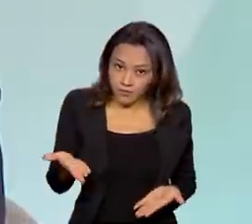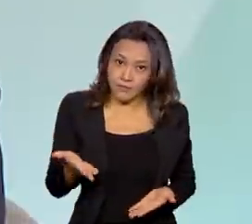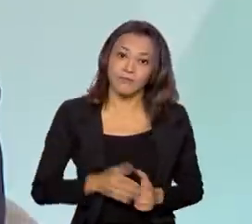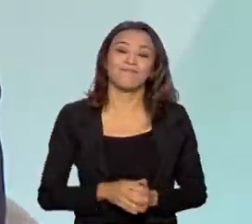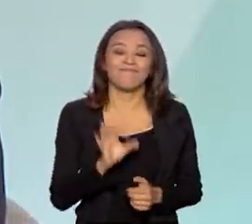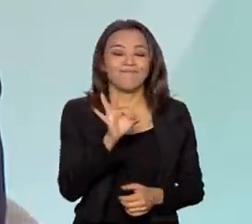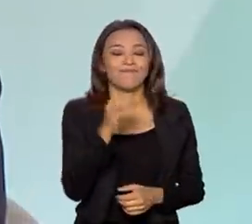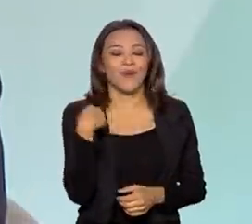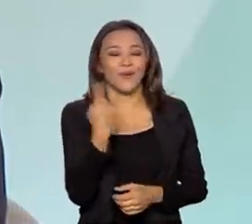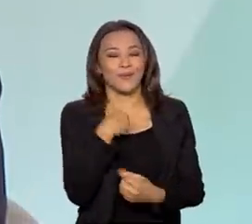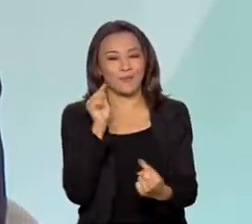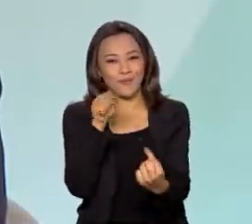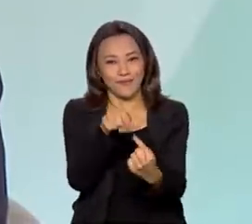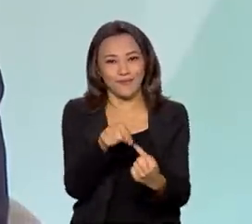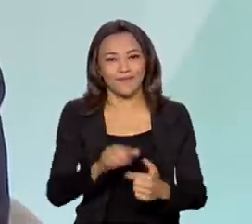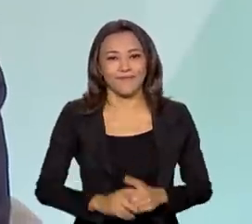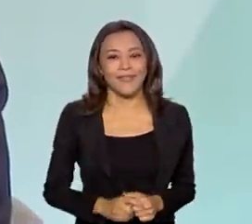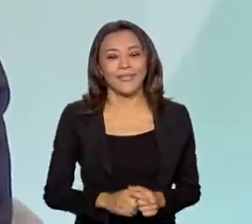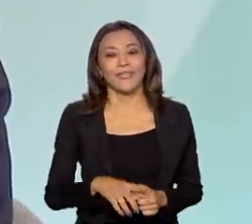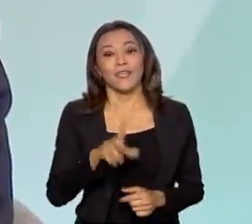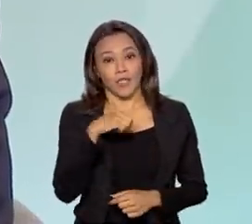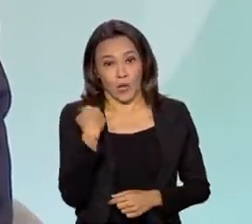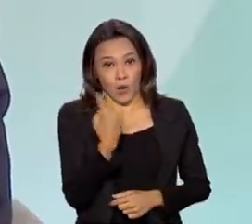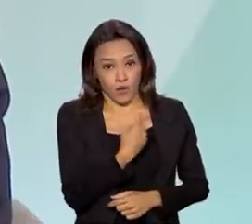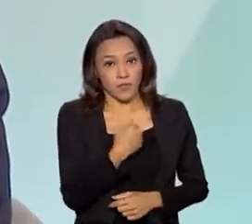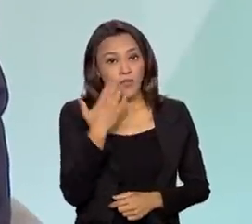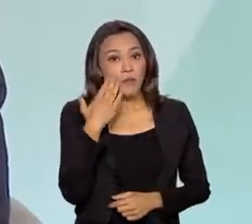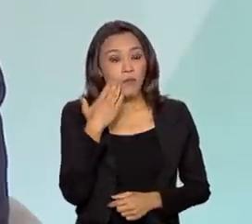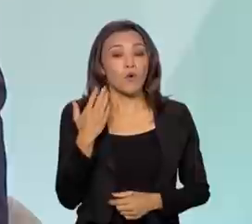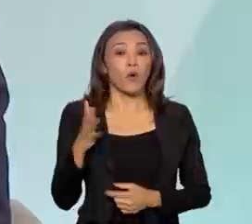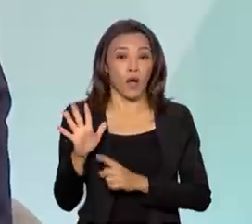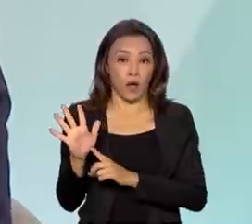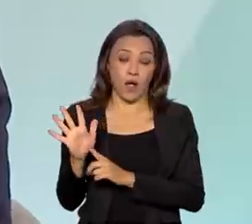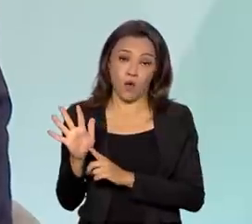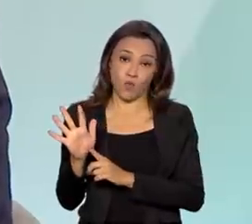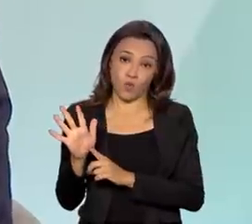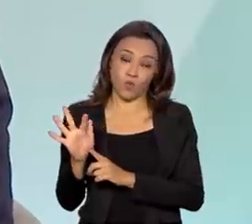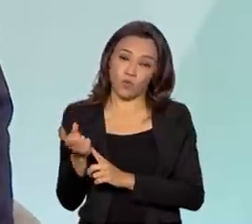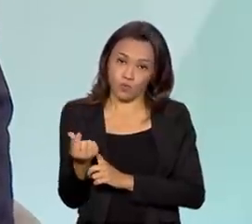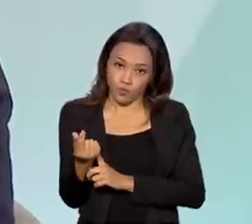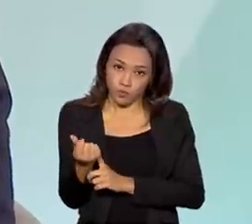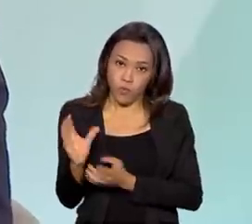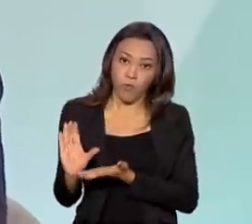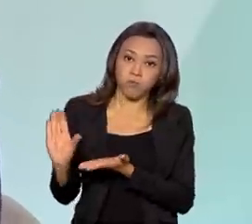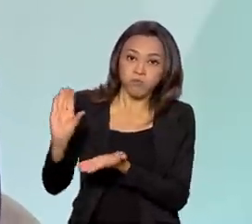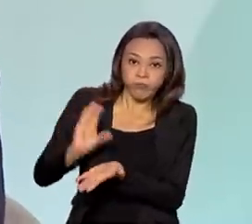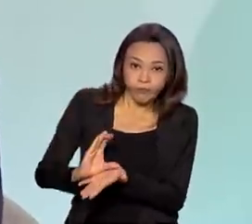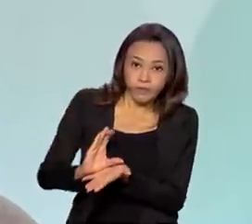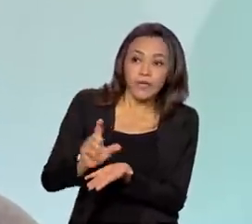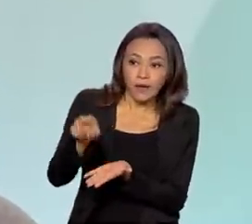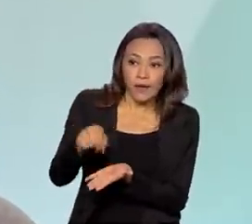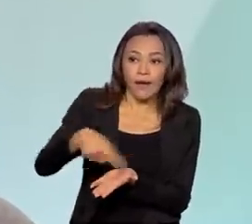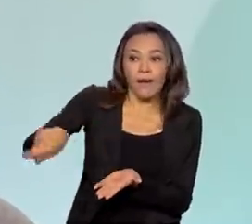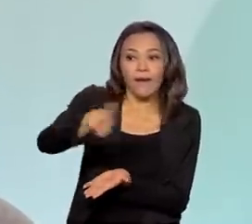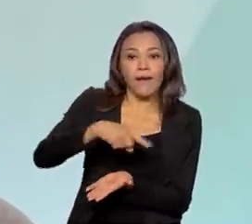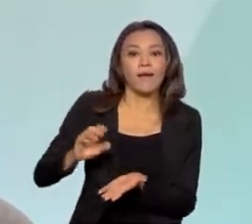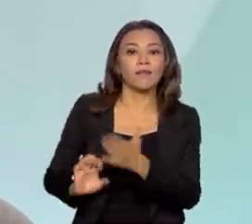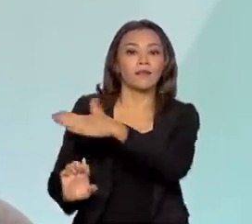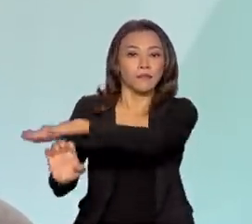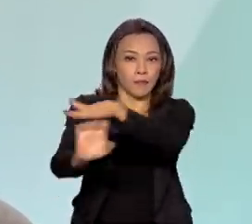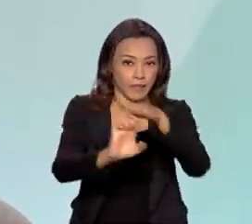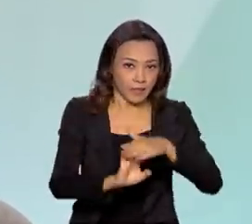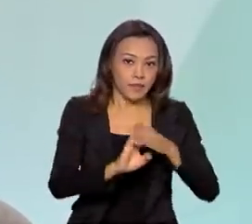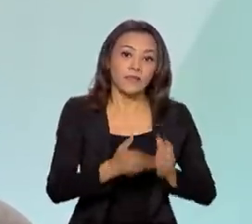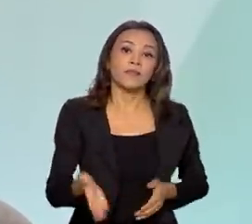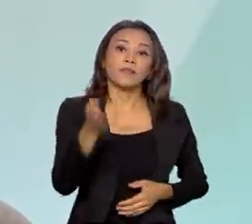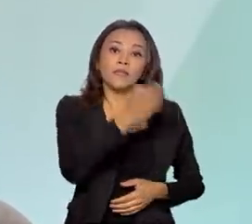Considerando as fontes de recursos que eu já citei, inicialmente fonte privada e na sequência com